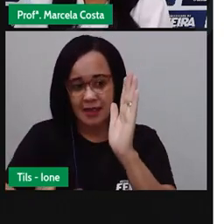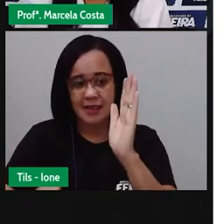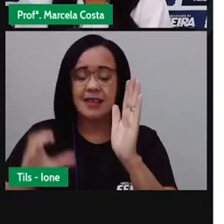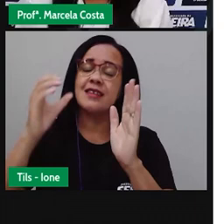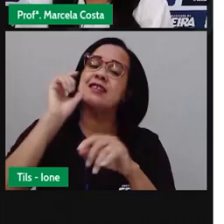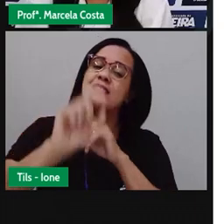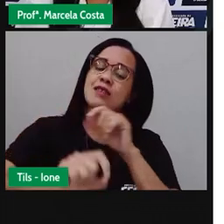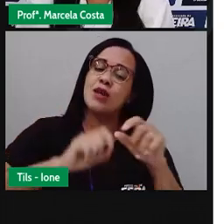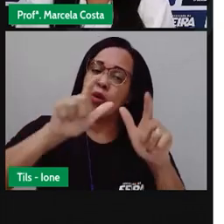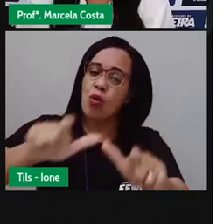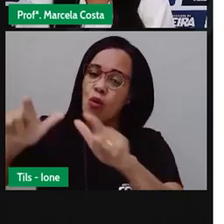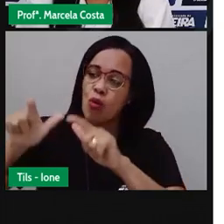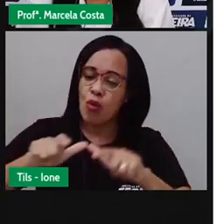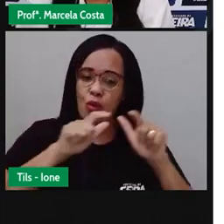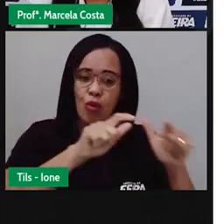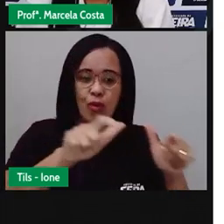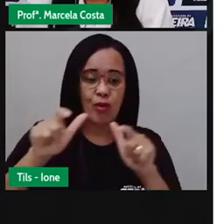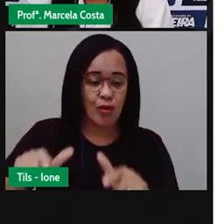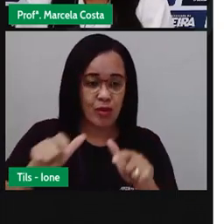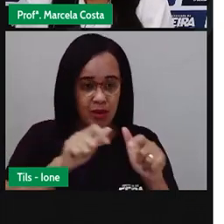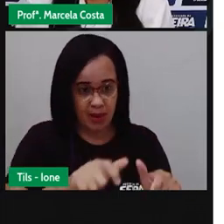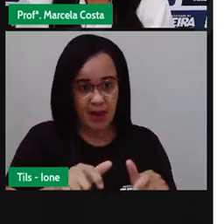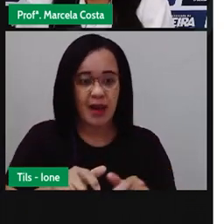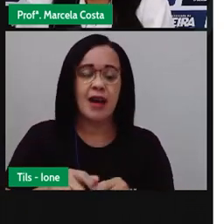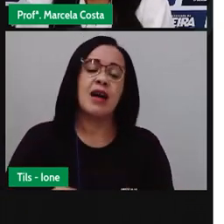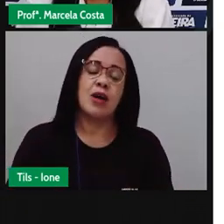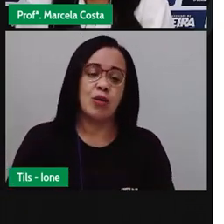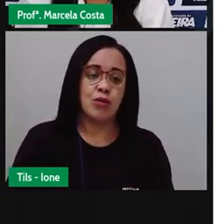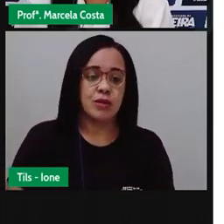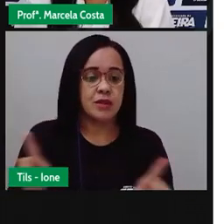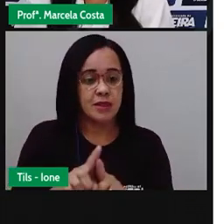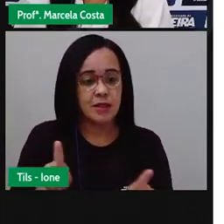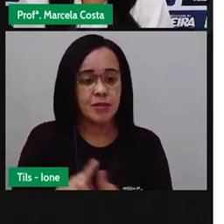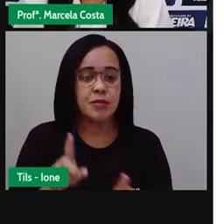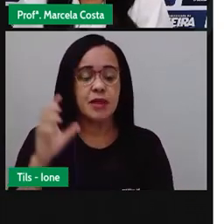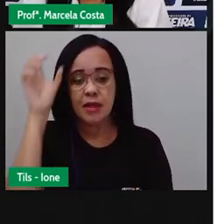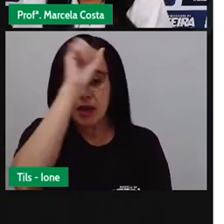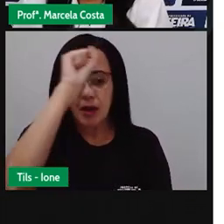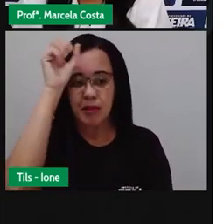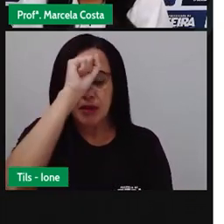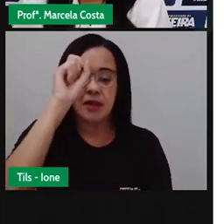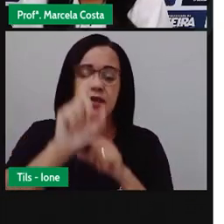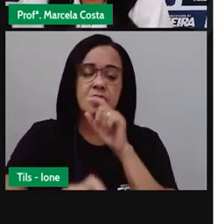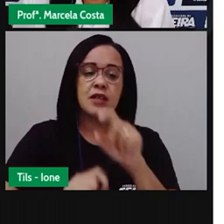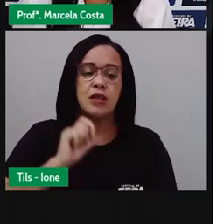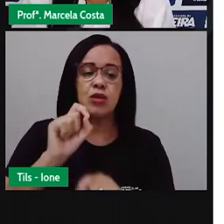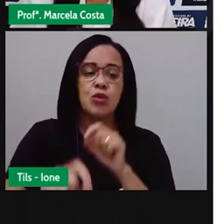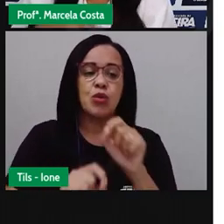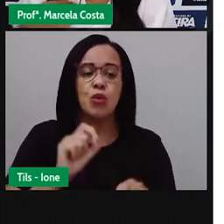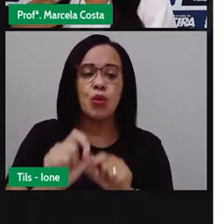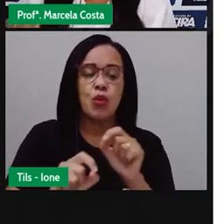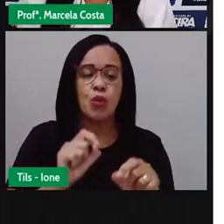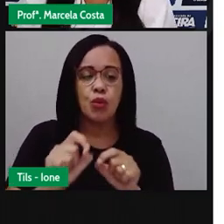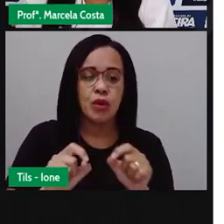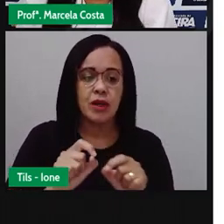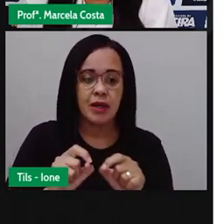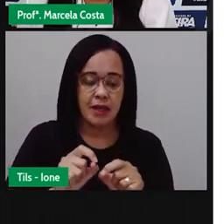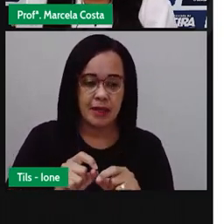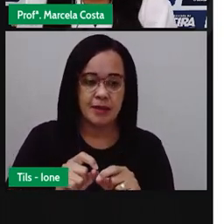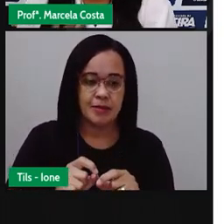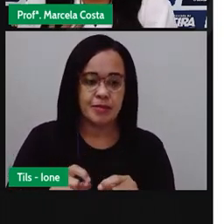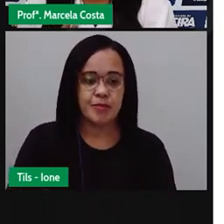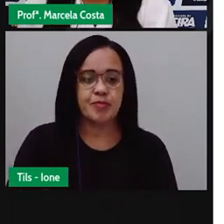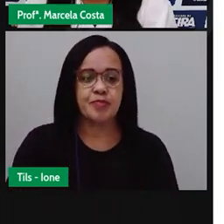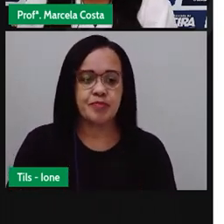reconhecendo as similaridades e contemplando as ações que perpassam